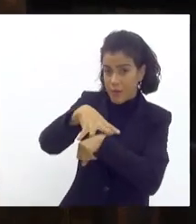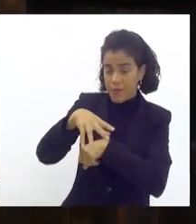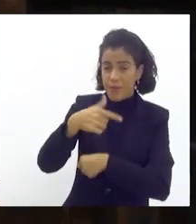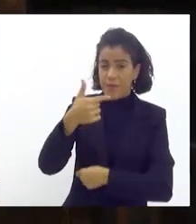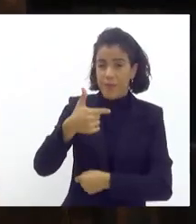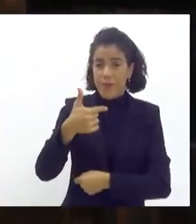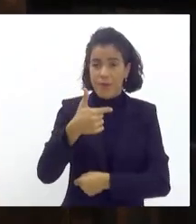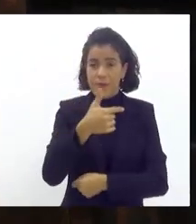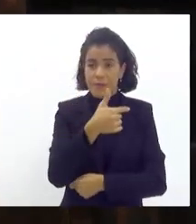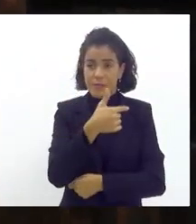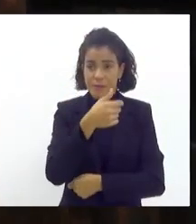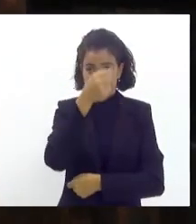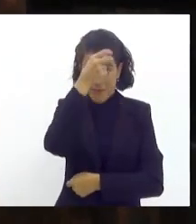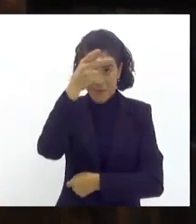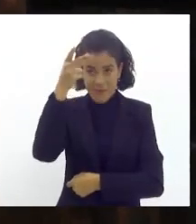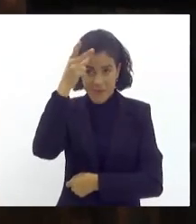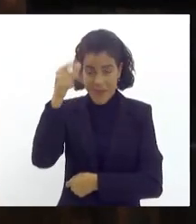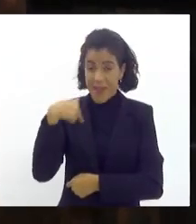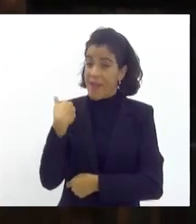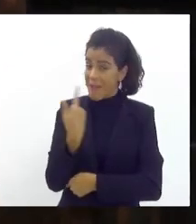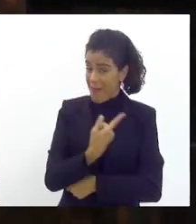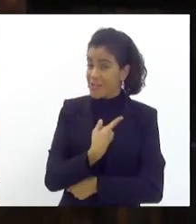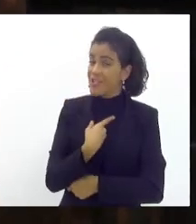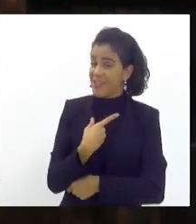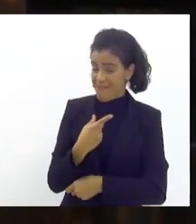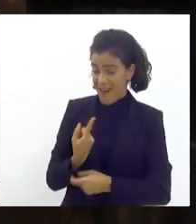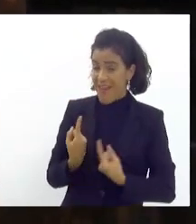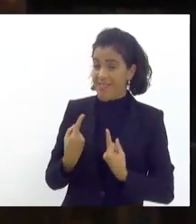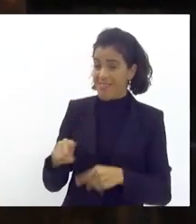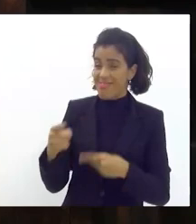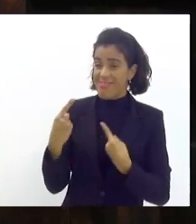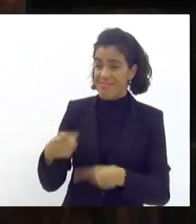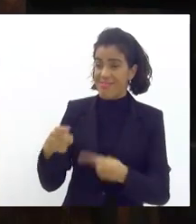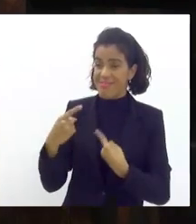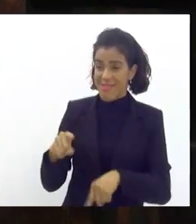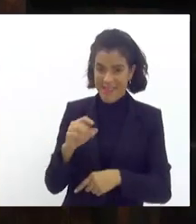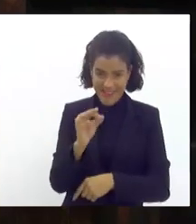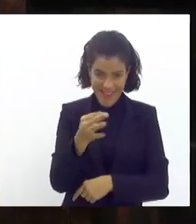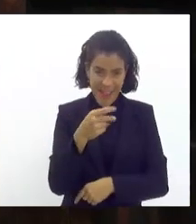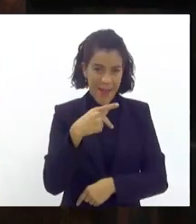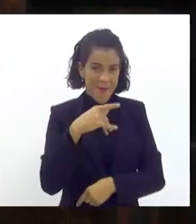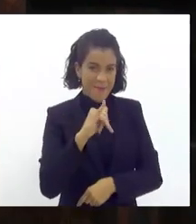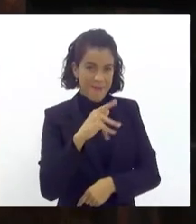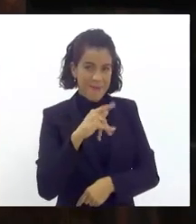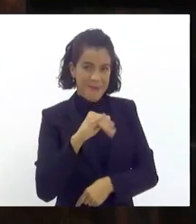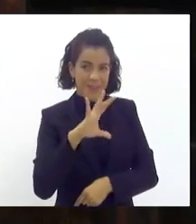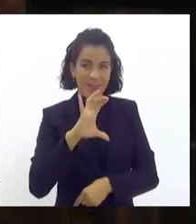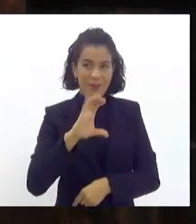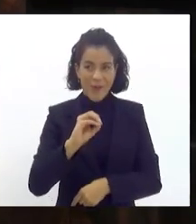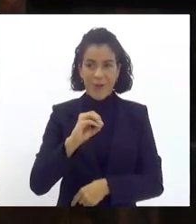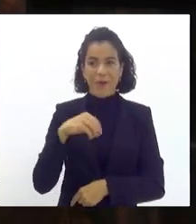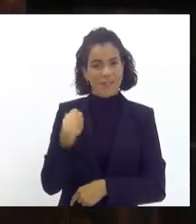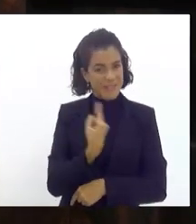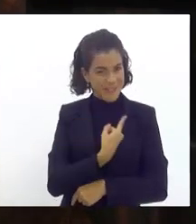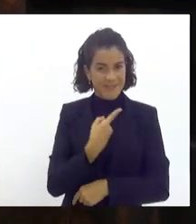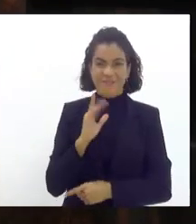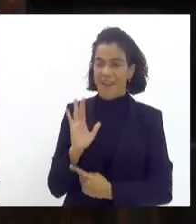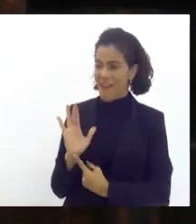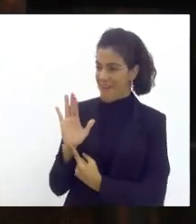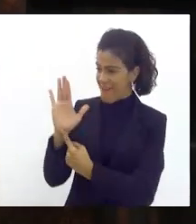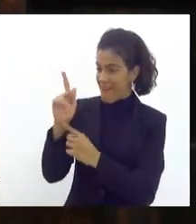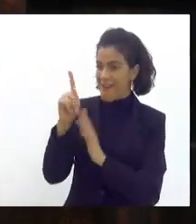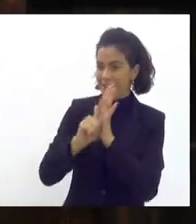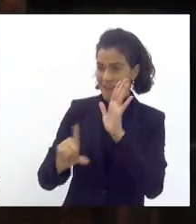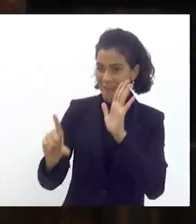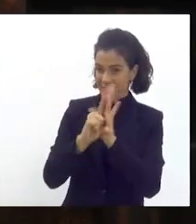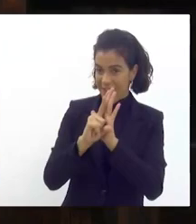-prefeito Bagueira que a gente vai dar dor de cabeça em Niterói porque a gente vai levar essa ideia né Pipico para Niterói também nós vamos apresentar um PL